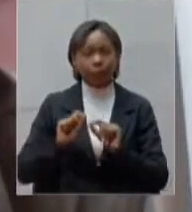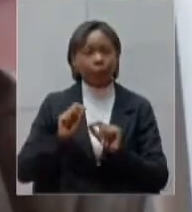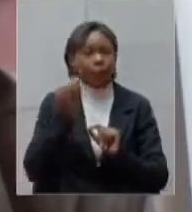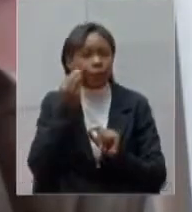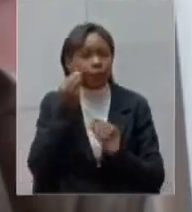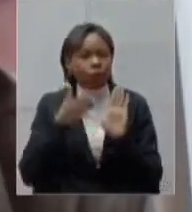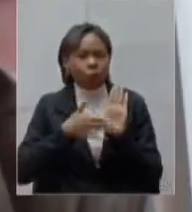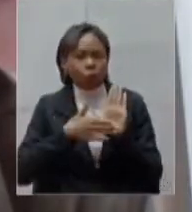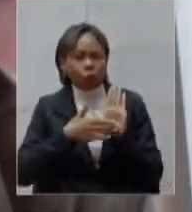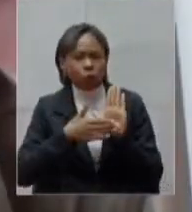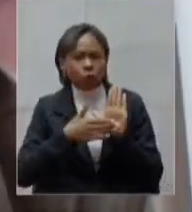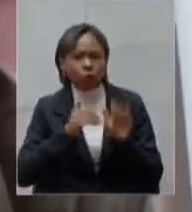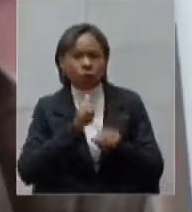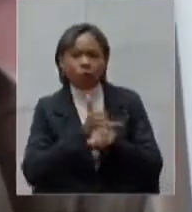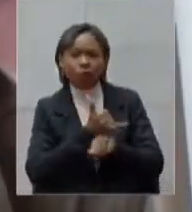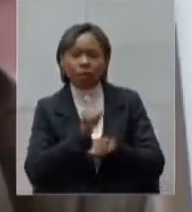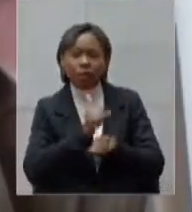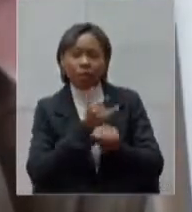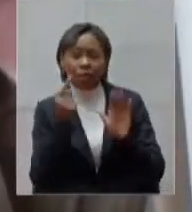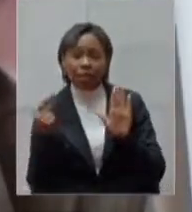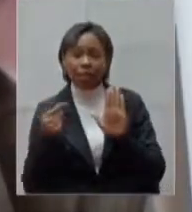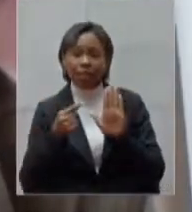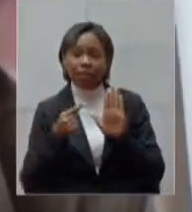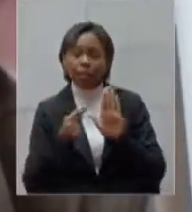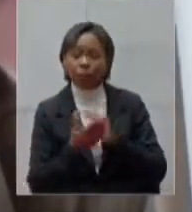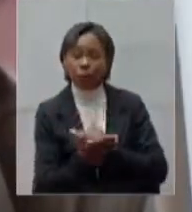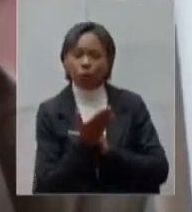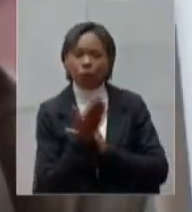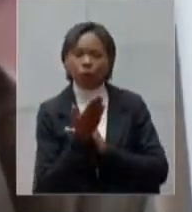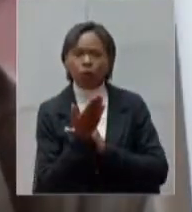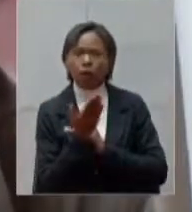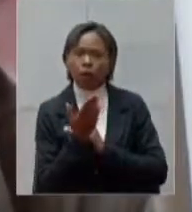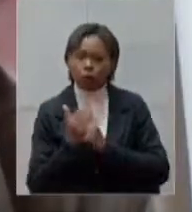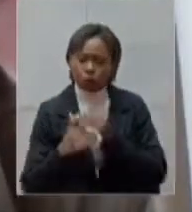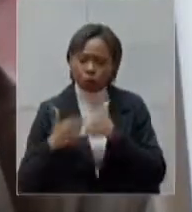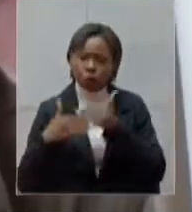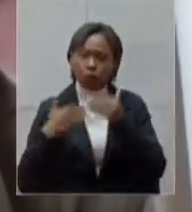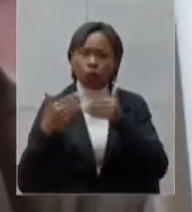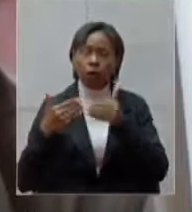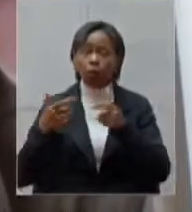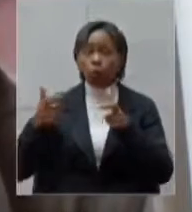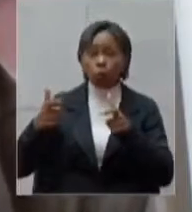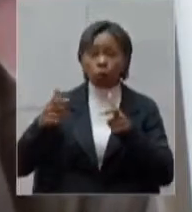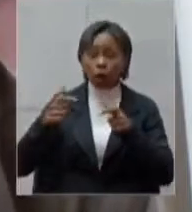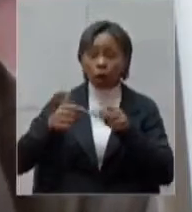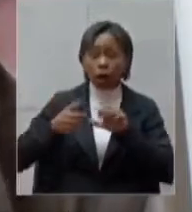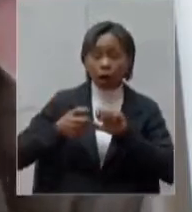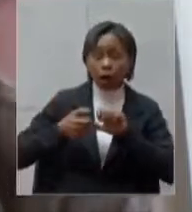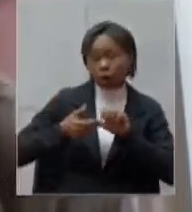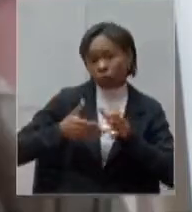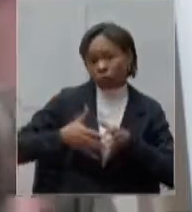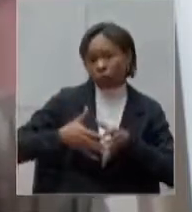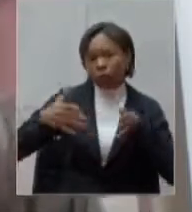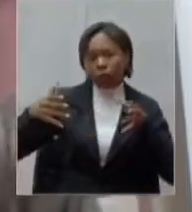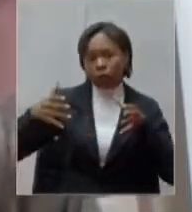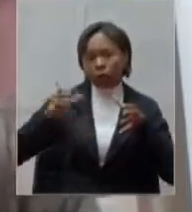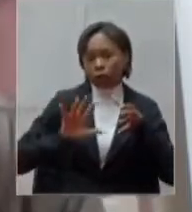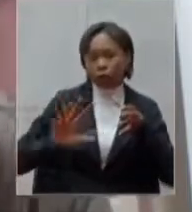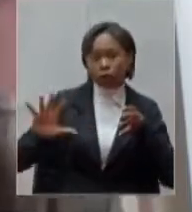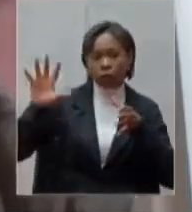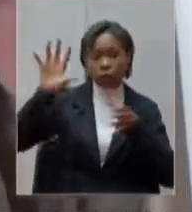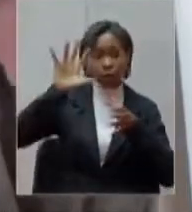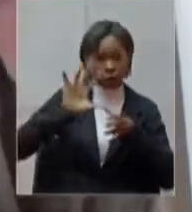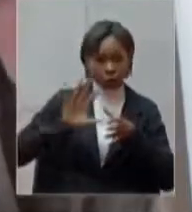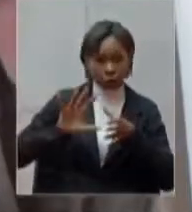de uma ferramenta para que pudéssemos construir do ponto de vista macro regional e não especificamente a partir da